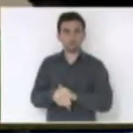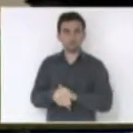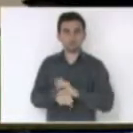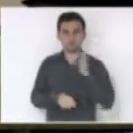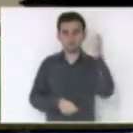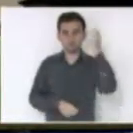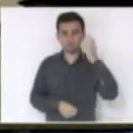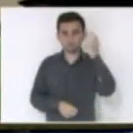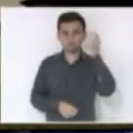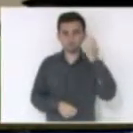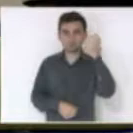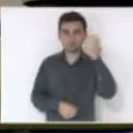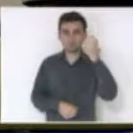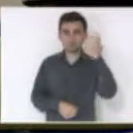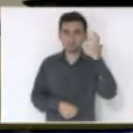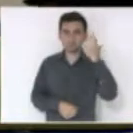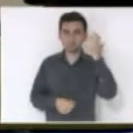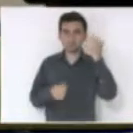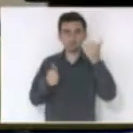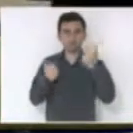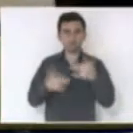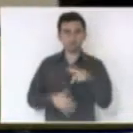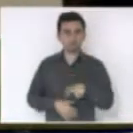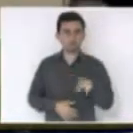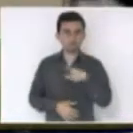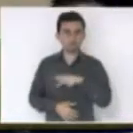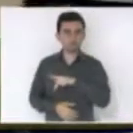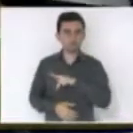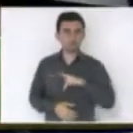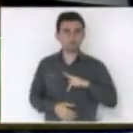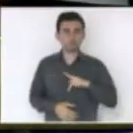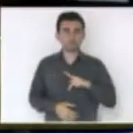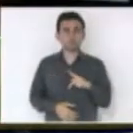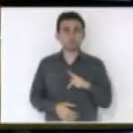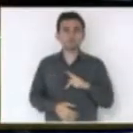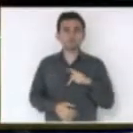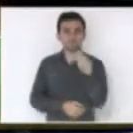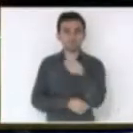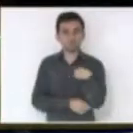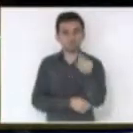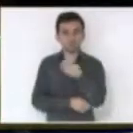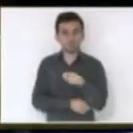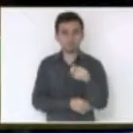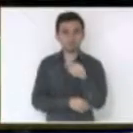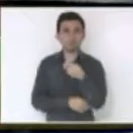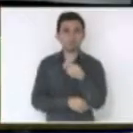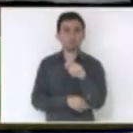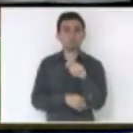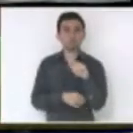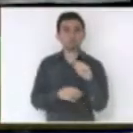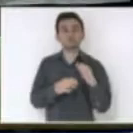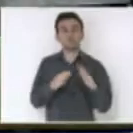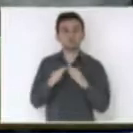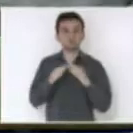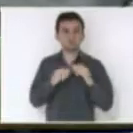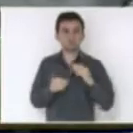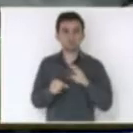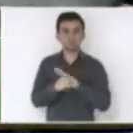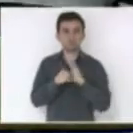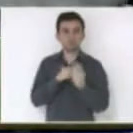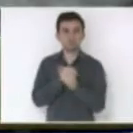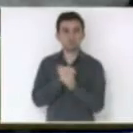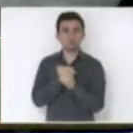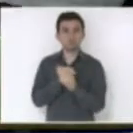Ana Paula Lima, declara de utilidade pública a Associação de Moradores do Bairro